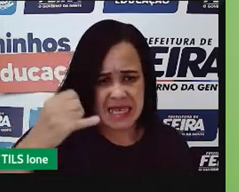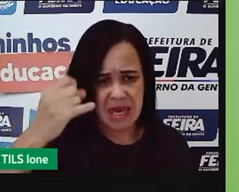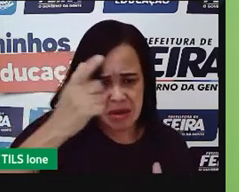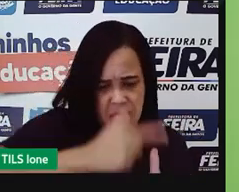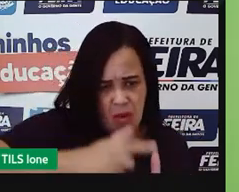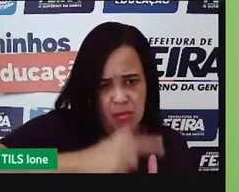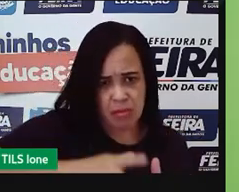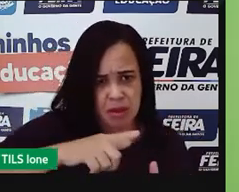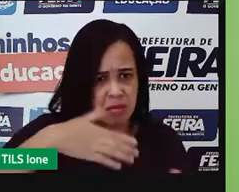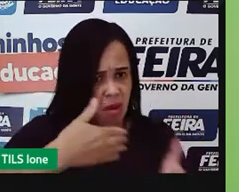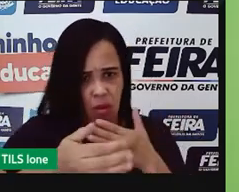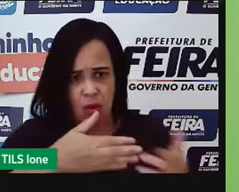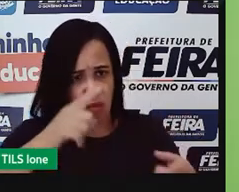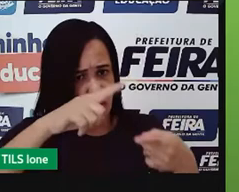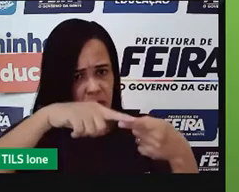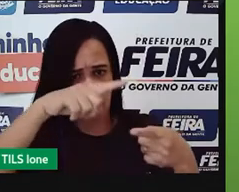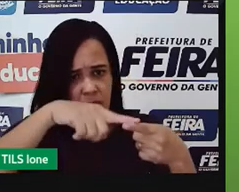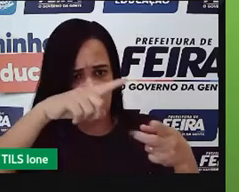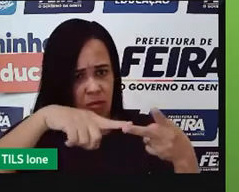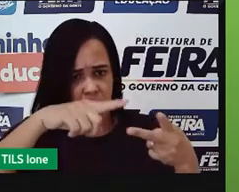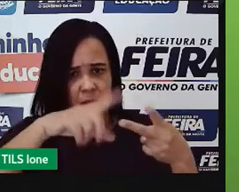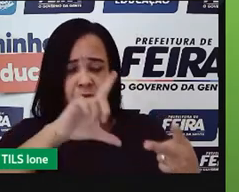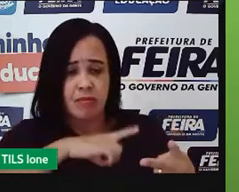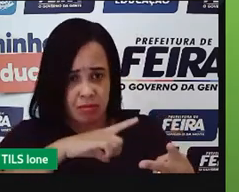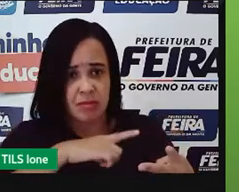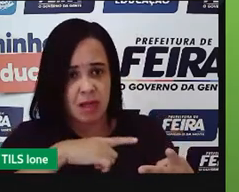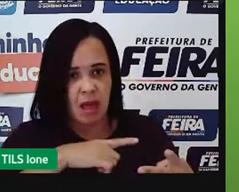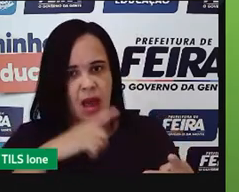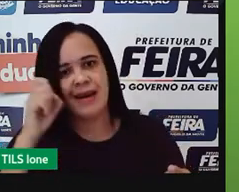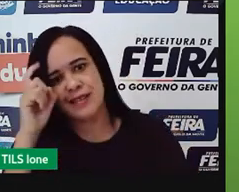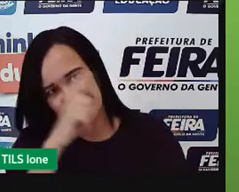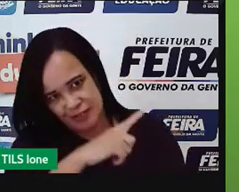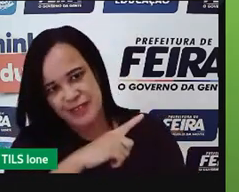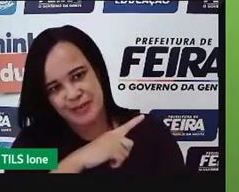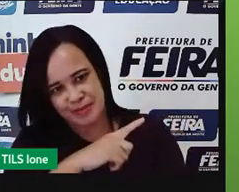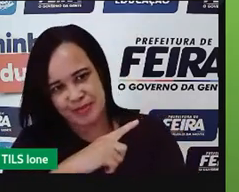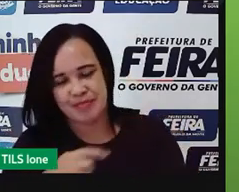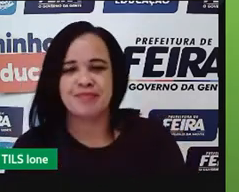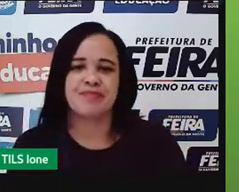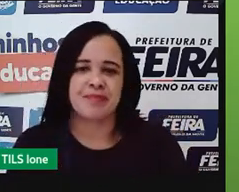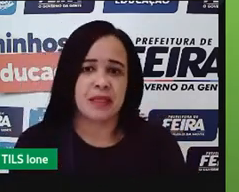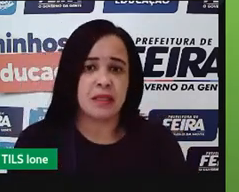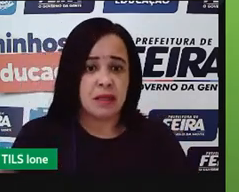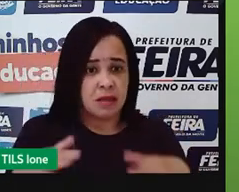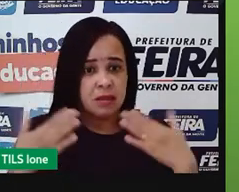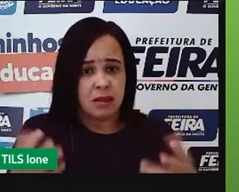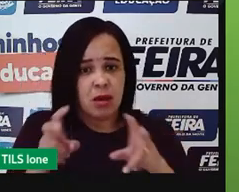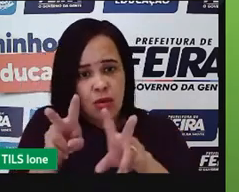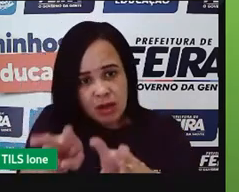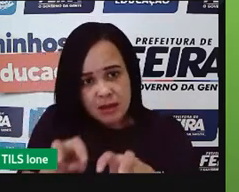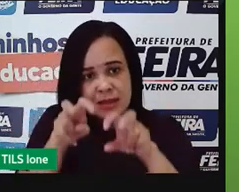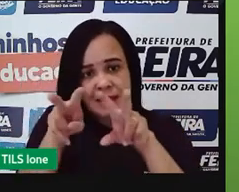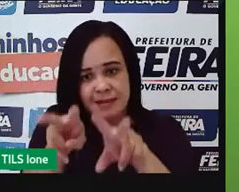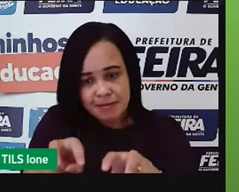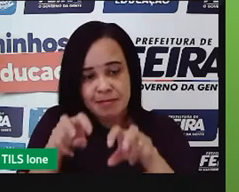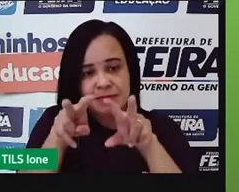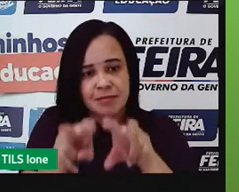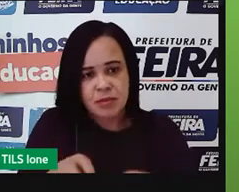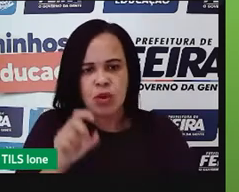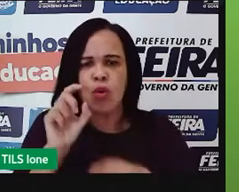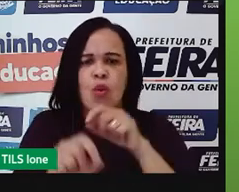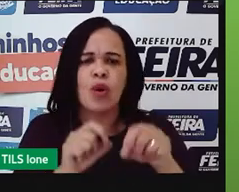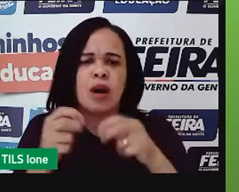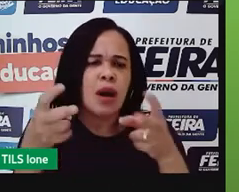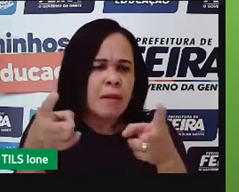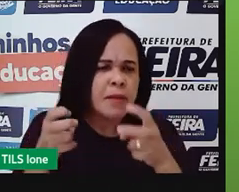sistema como um público, né? Bom, mas aí, a gente falando, né, da agricultura, a gente percebeu que desde